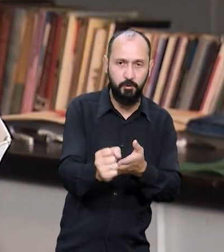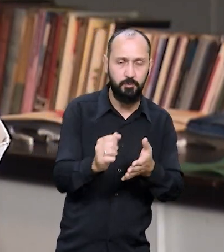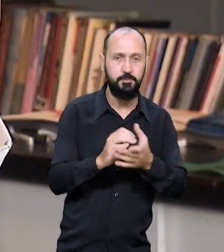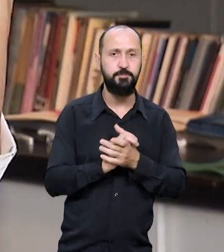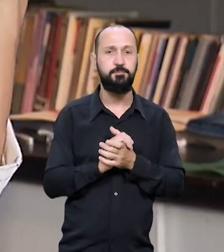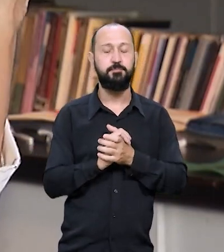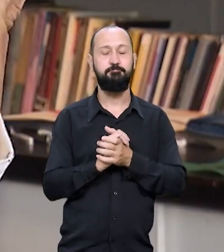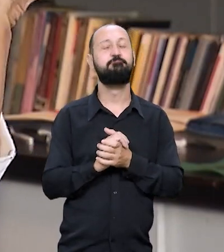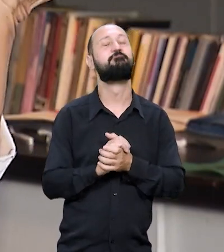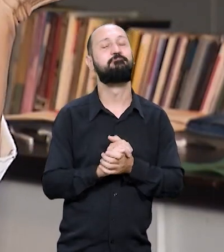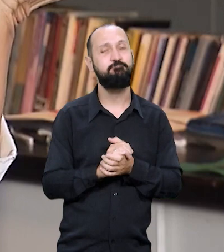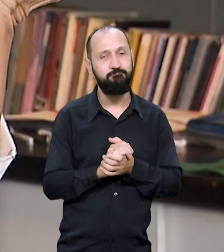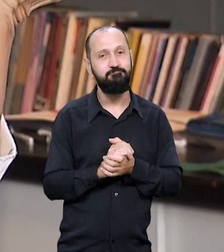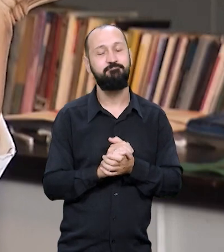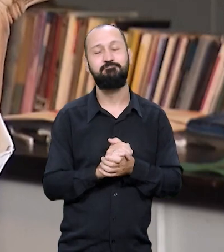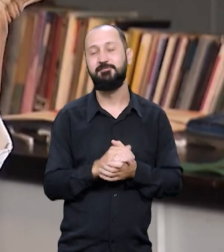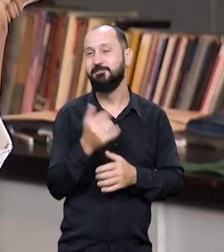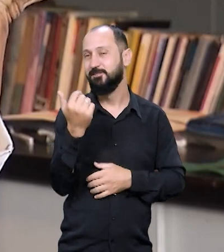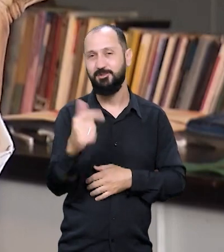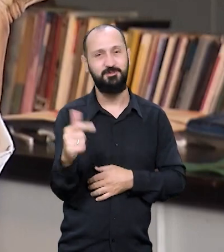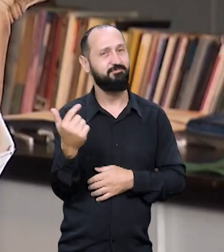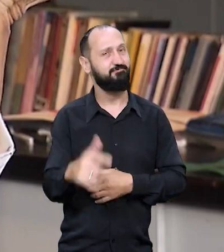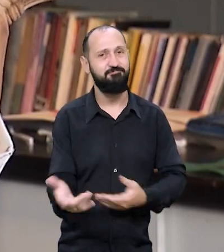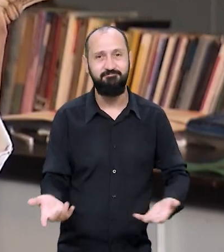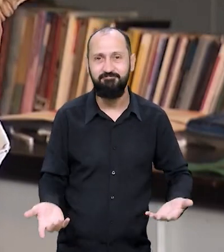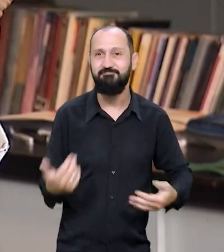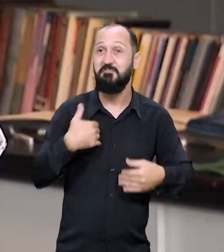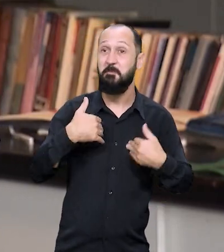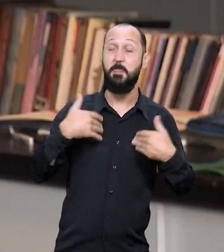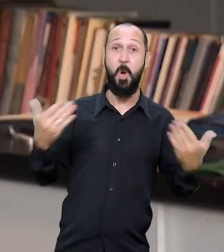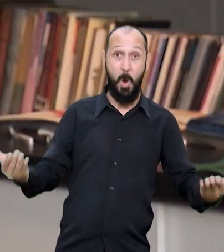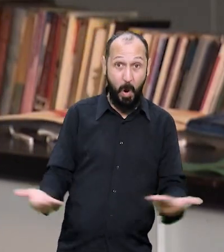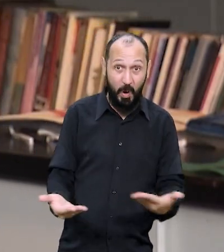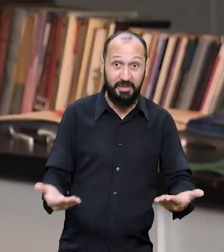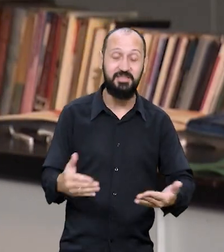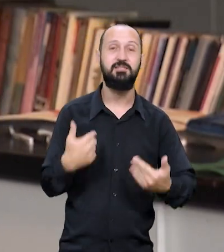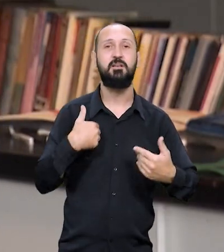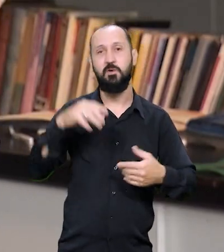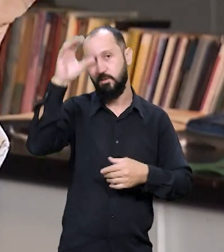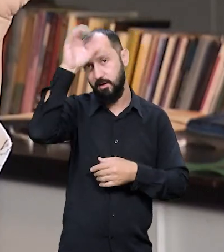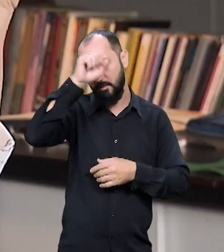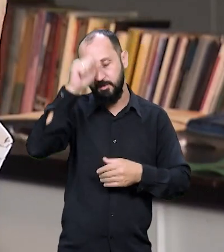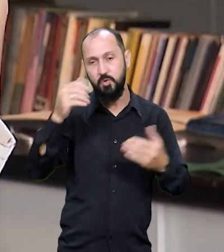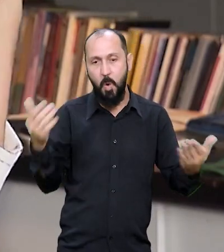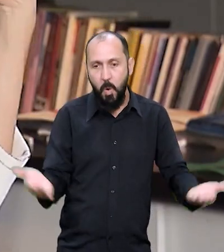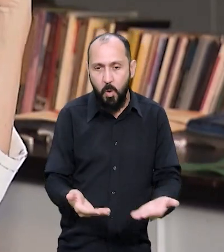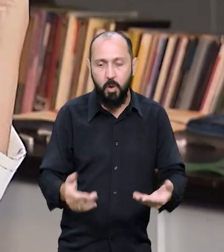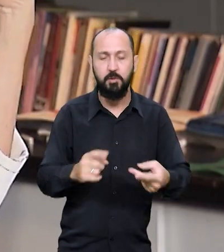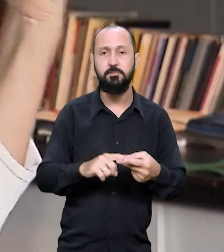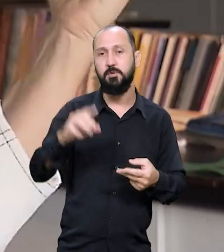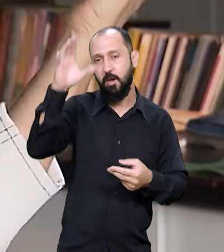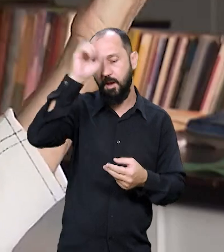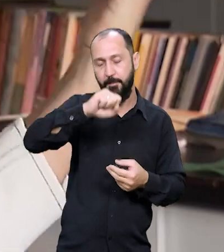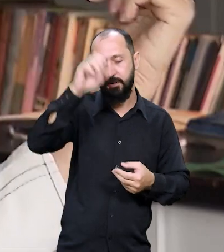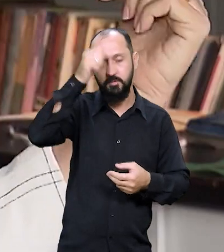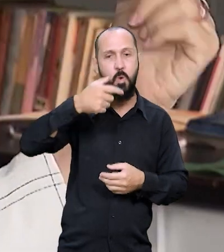passou. Não existe. O meu tempo é hoje. Eu aprendi isso hoje, eu aprendi isso ontem, eu